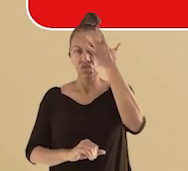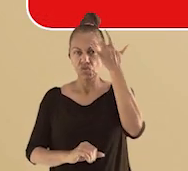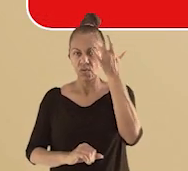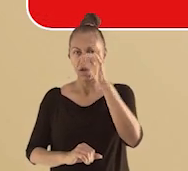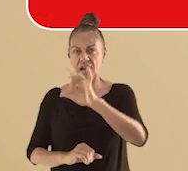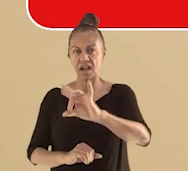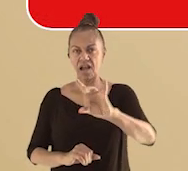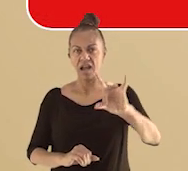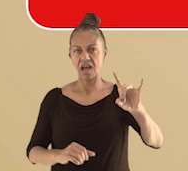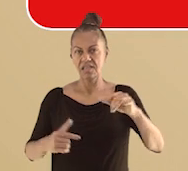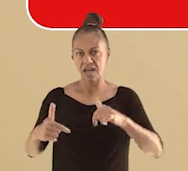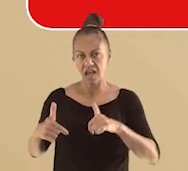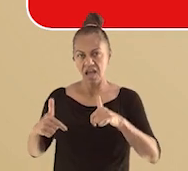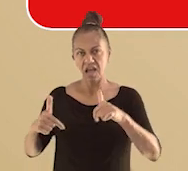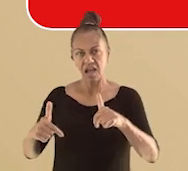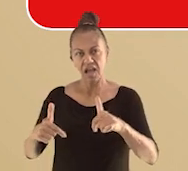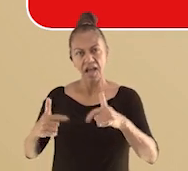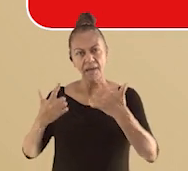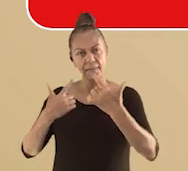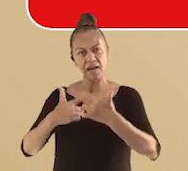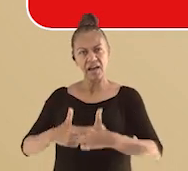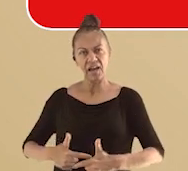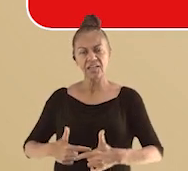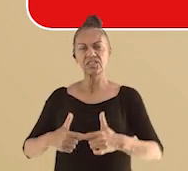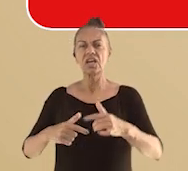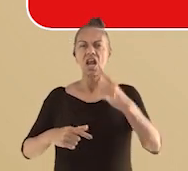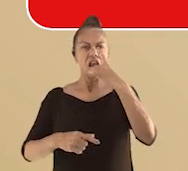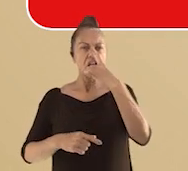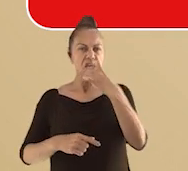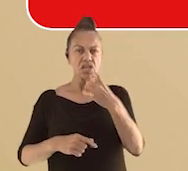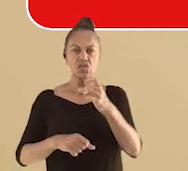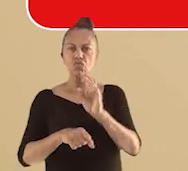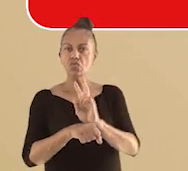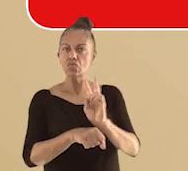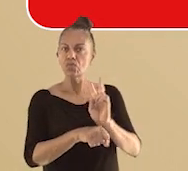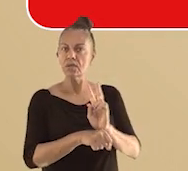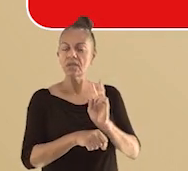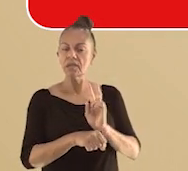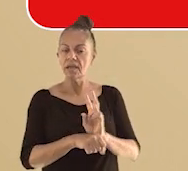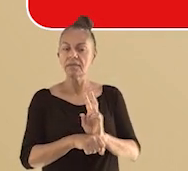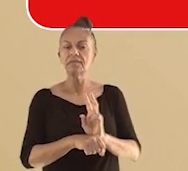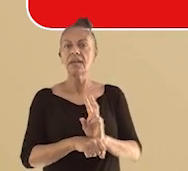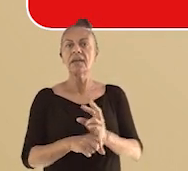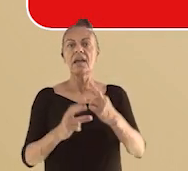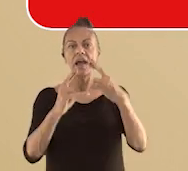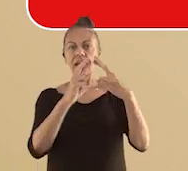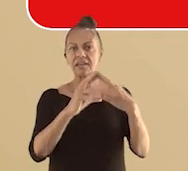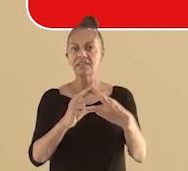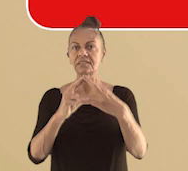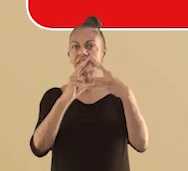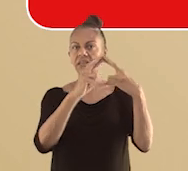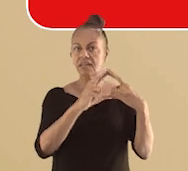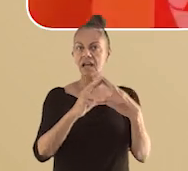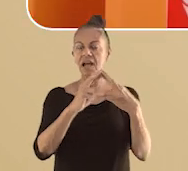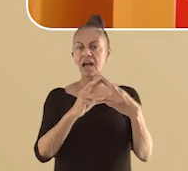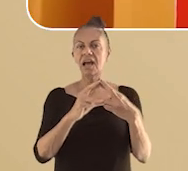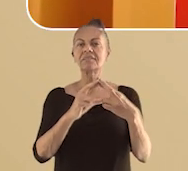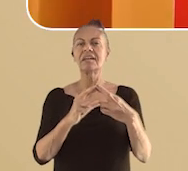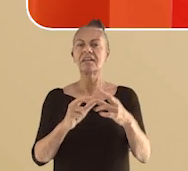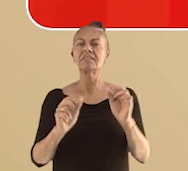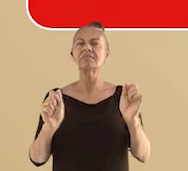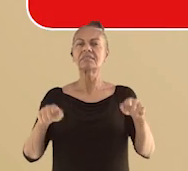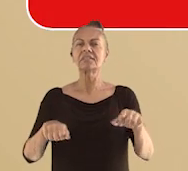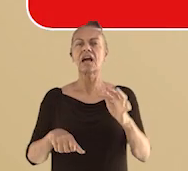Se que cada um fizer a sua parte, cuidando do seu lixo e dando a destinação correta, que é a reciclagem, para o